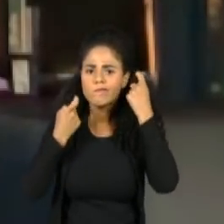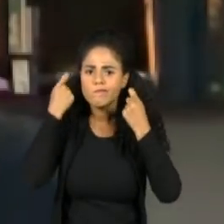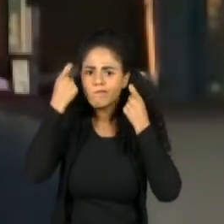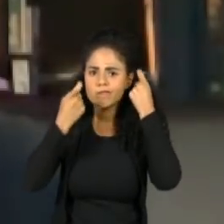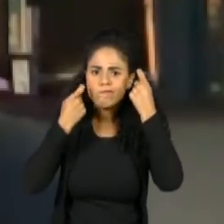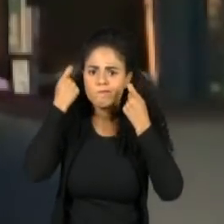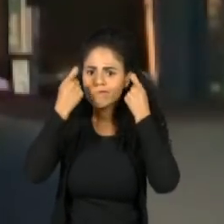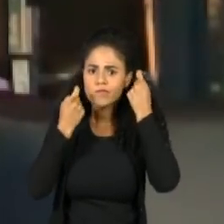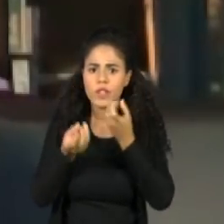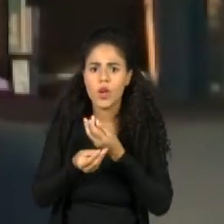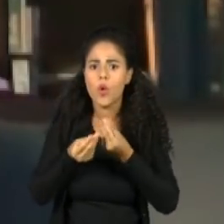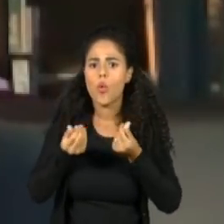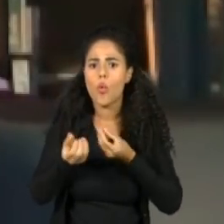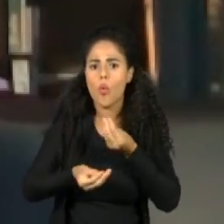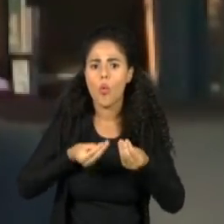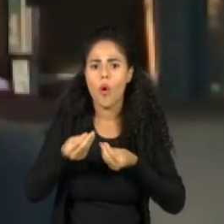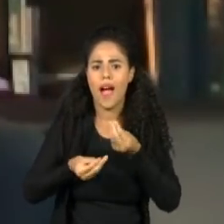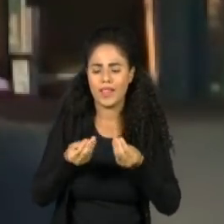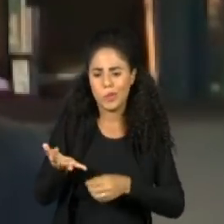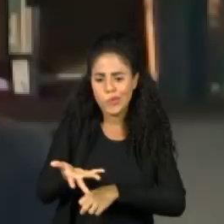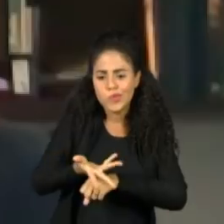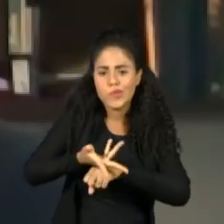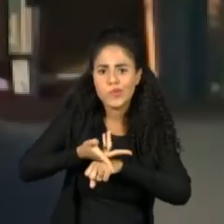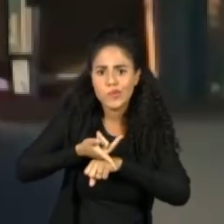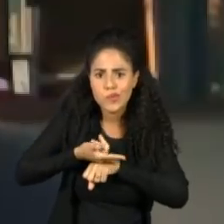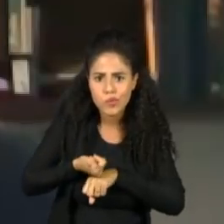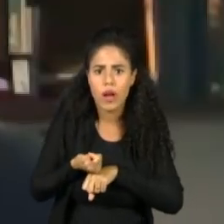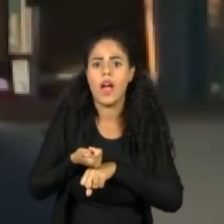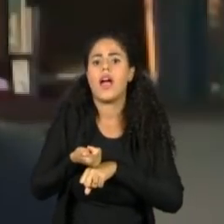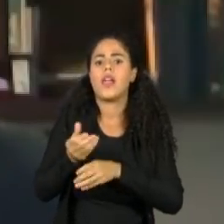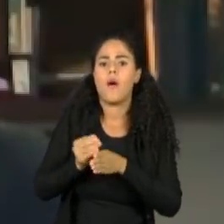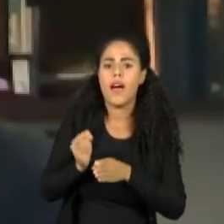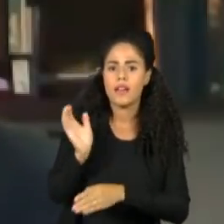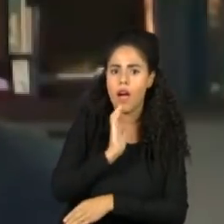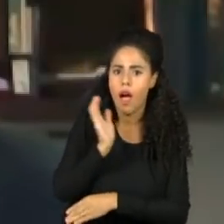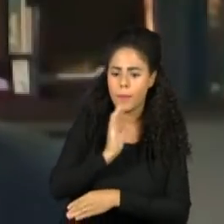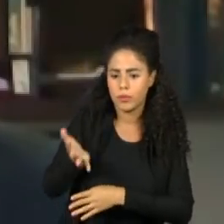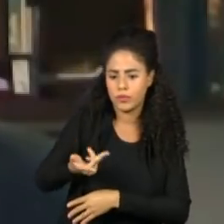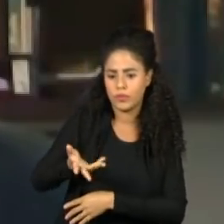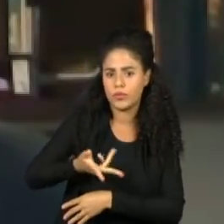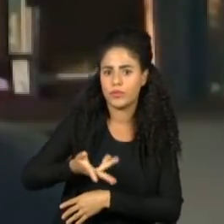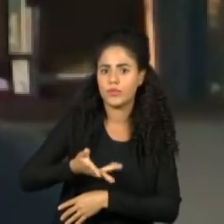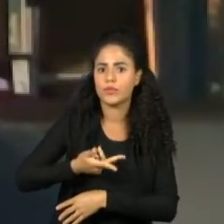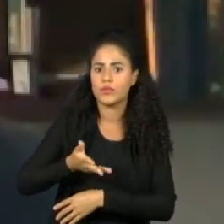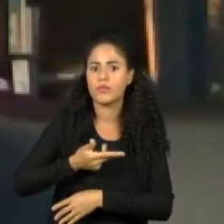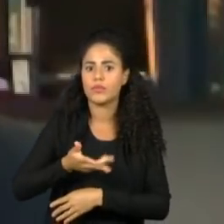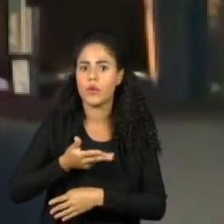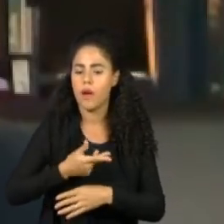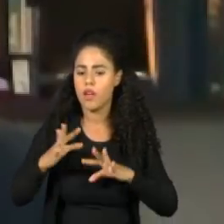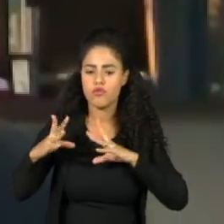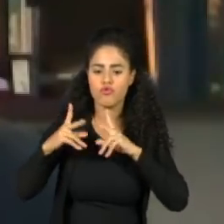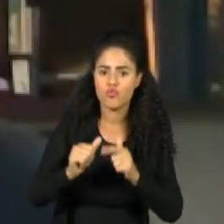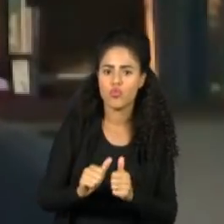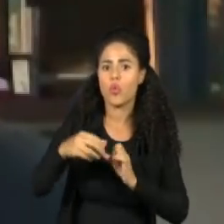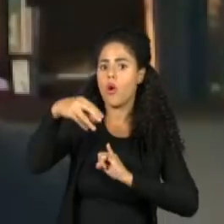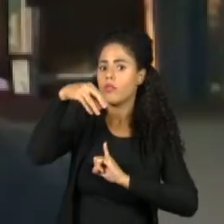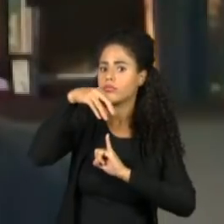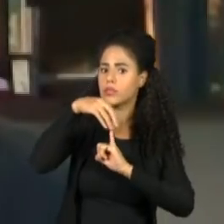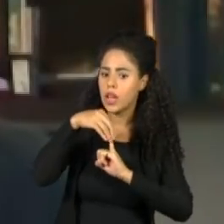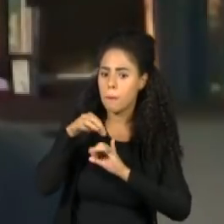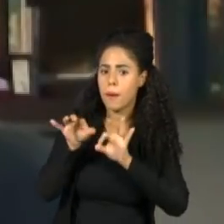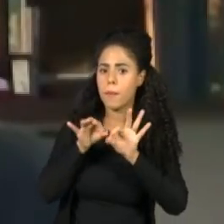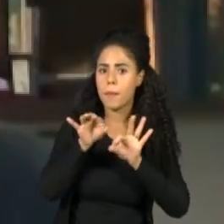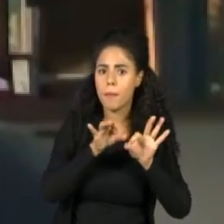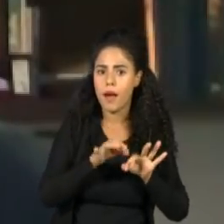quanto à qualidade, quanto à rigidez, como se diz, dos produtos que o INEP faz, dos